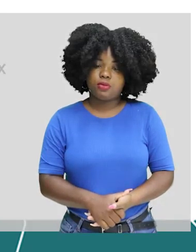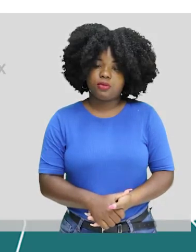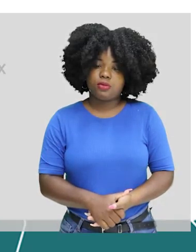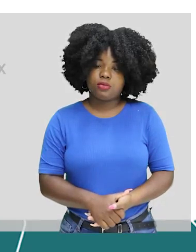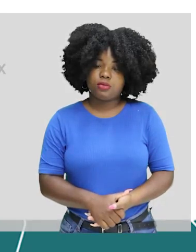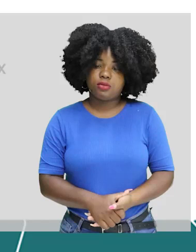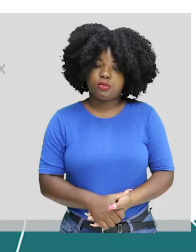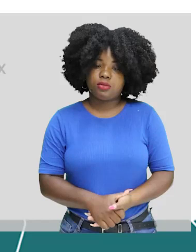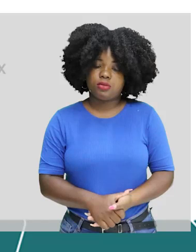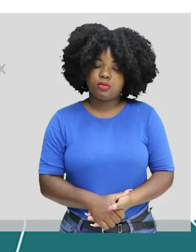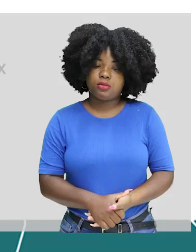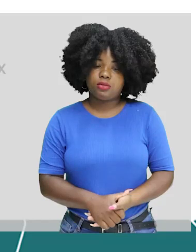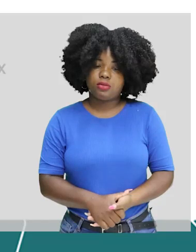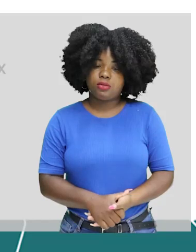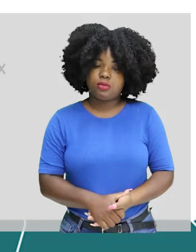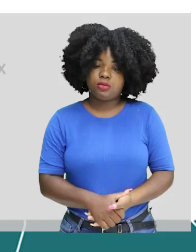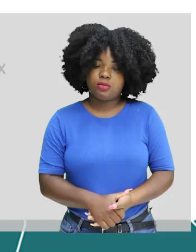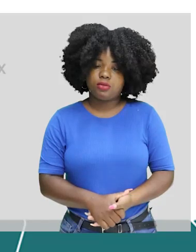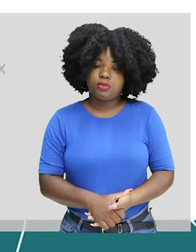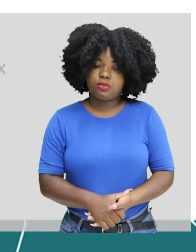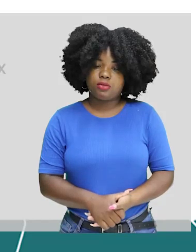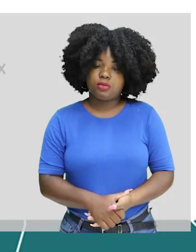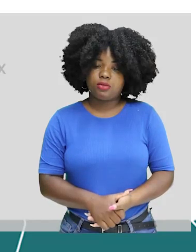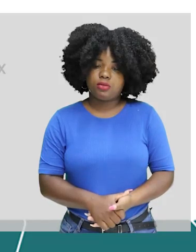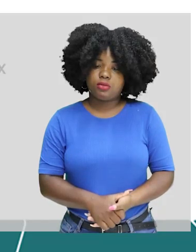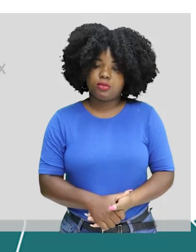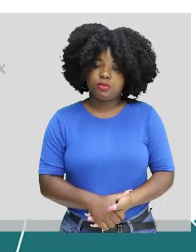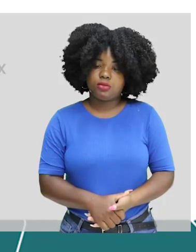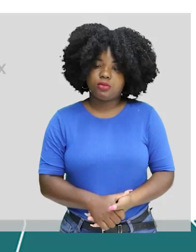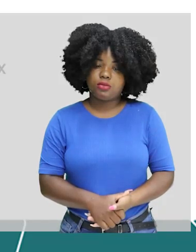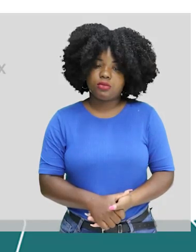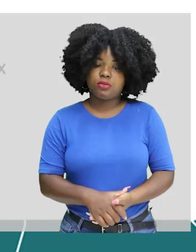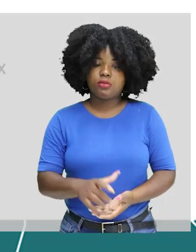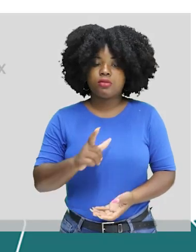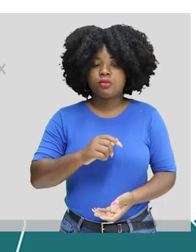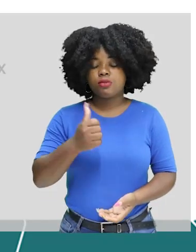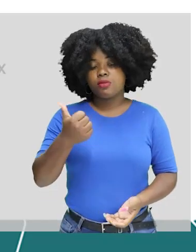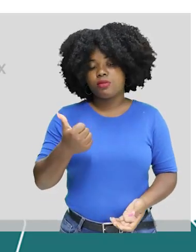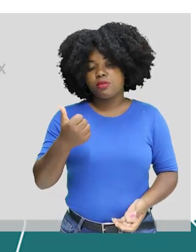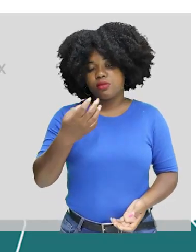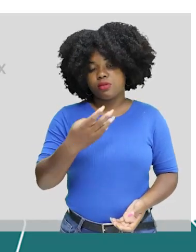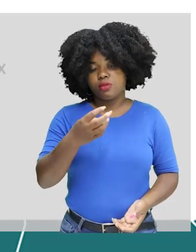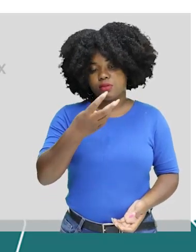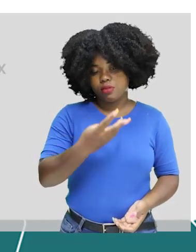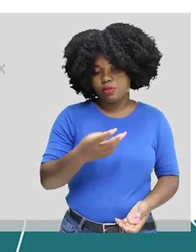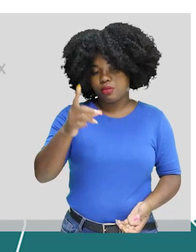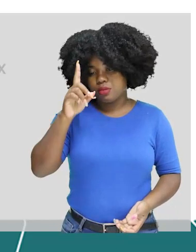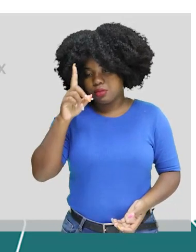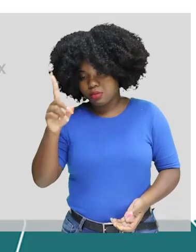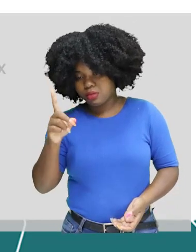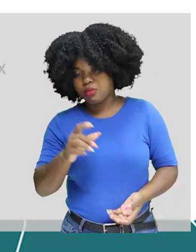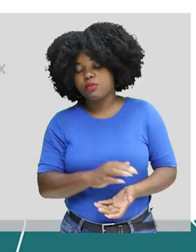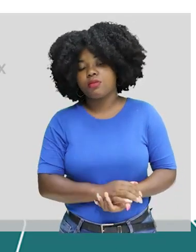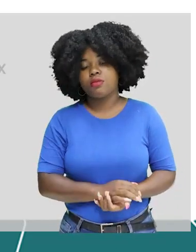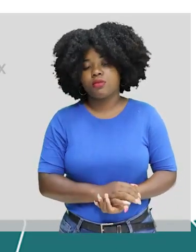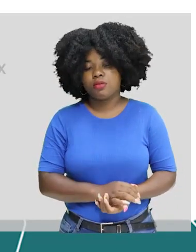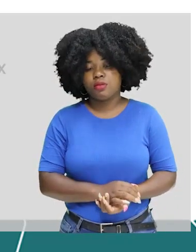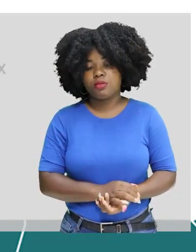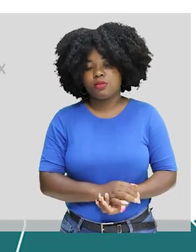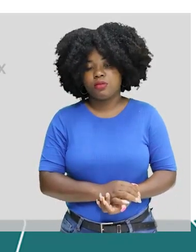após 143 dias, certo? Eu tinha somente 20 gramas, após 143 dias,